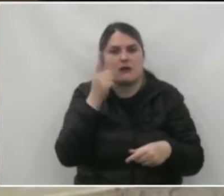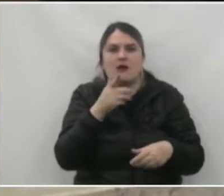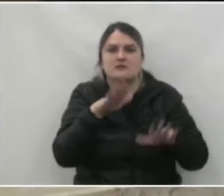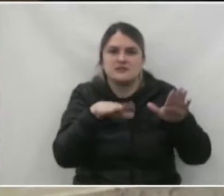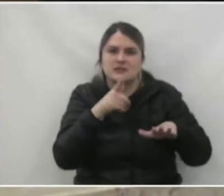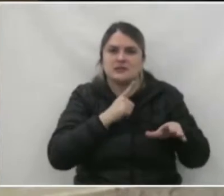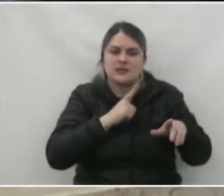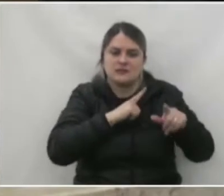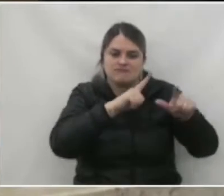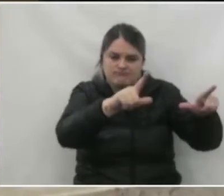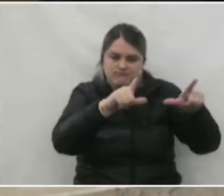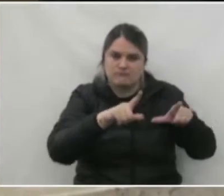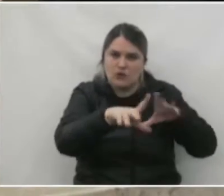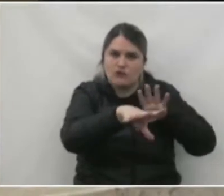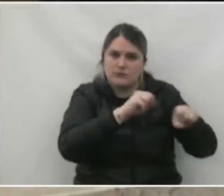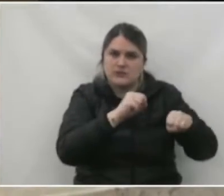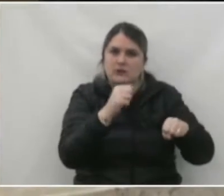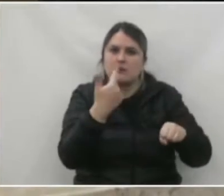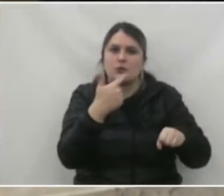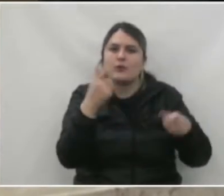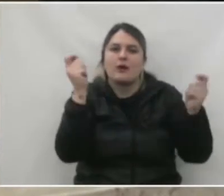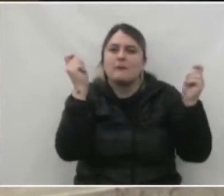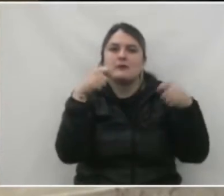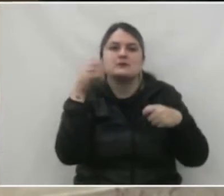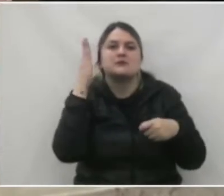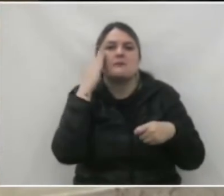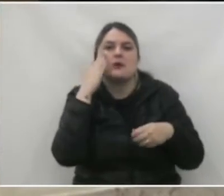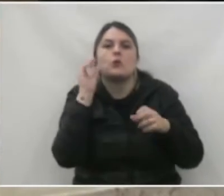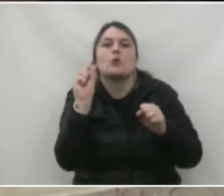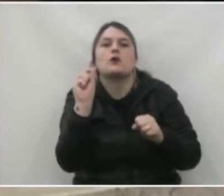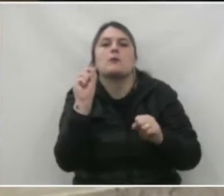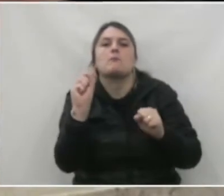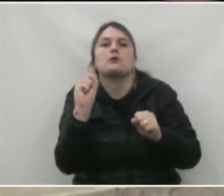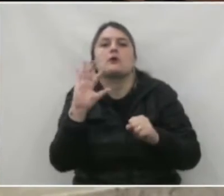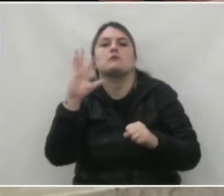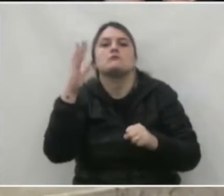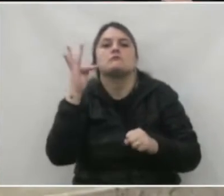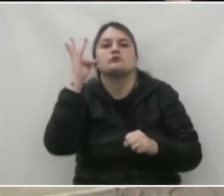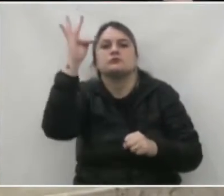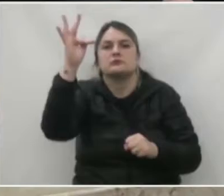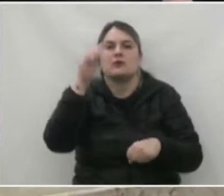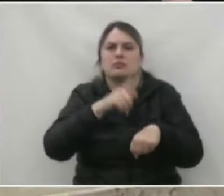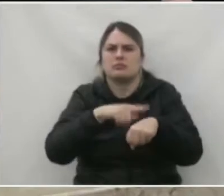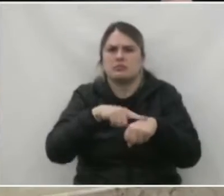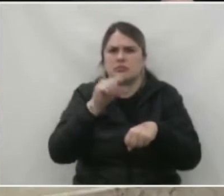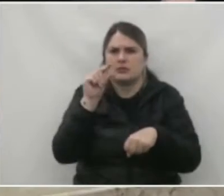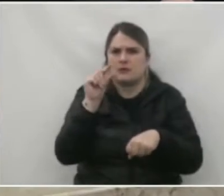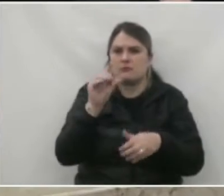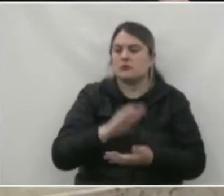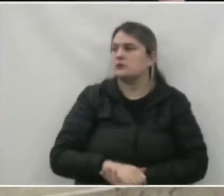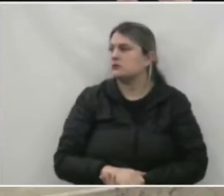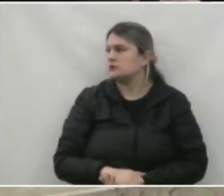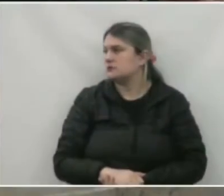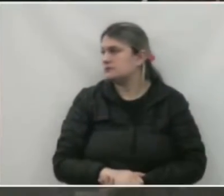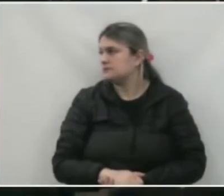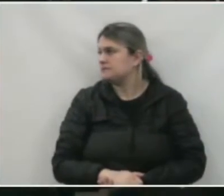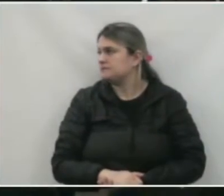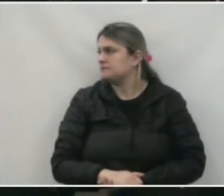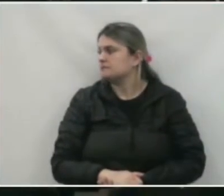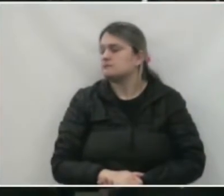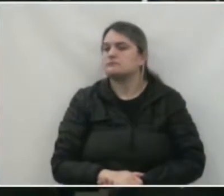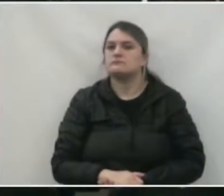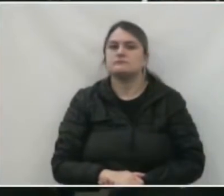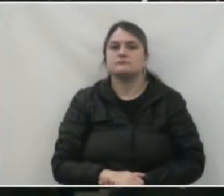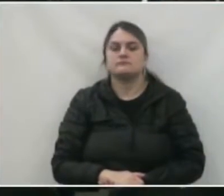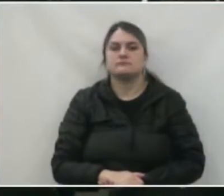mas não tenham a capacidade de saber o que pode acontecer mais tarde. O senhor me dá uma parte, senhor vereador? Sim, pode.